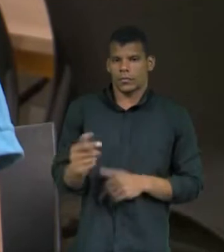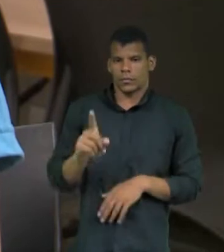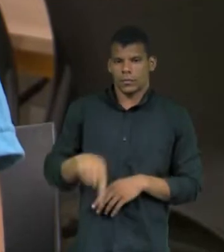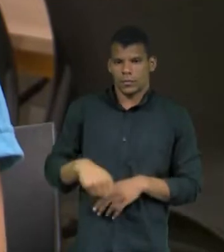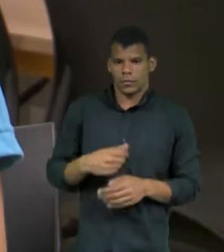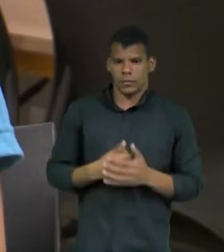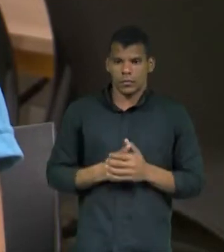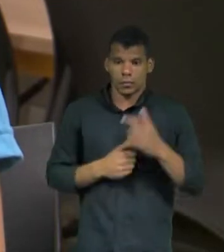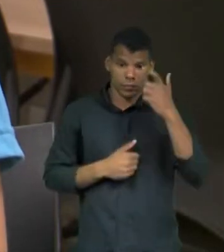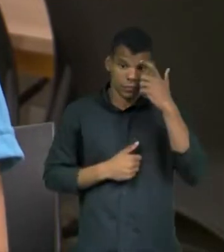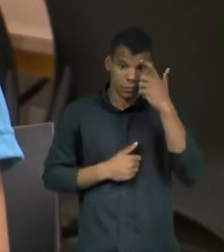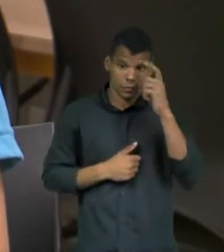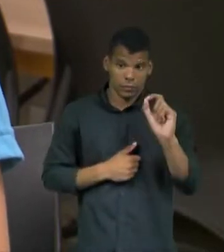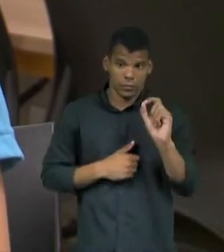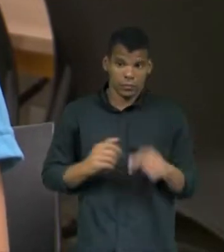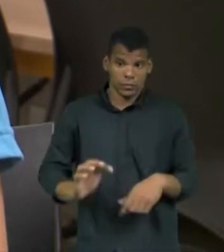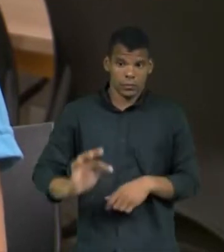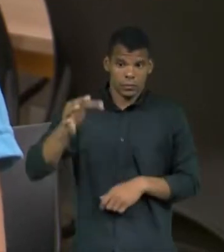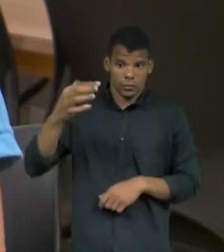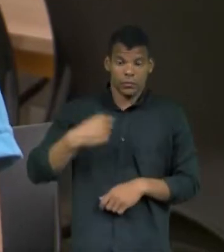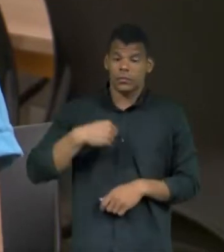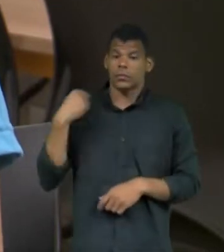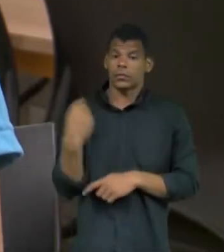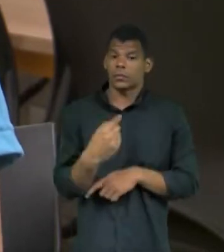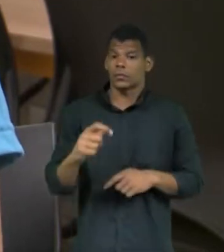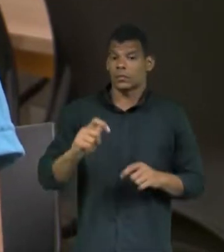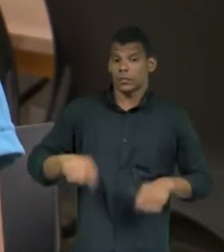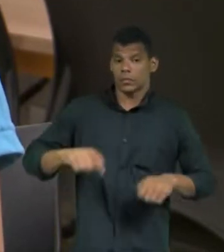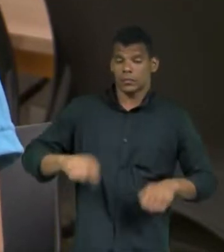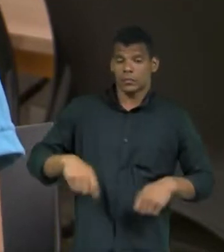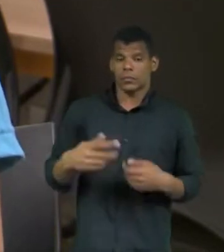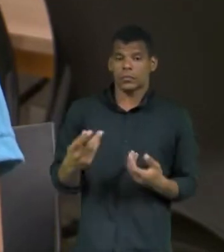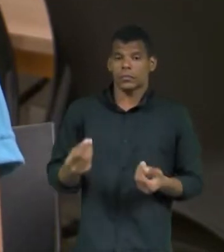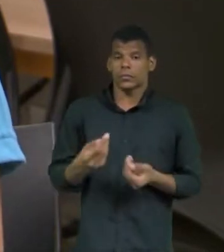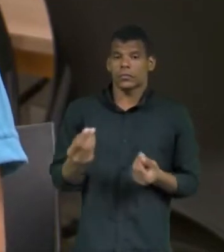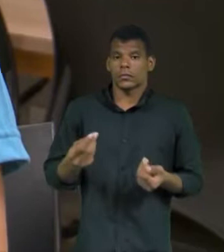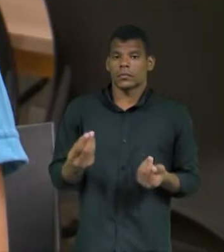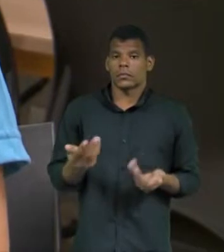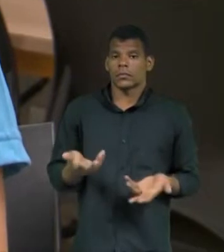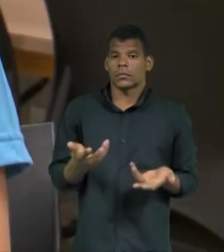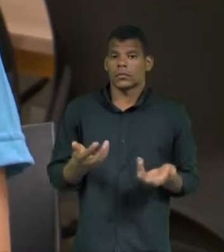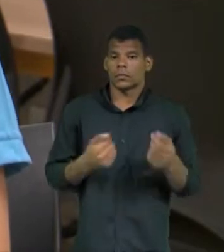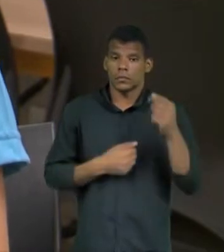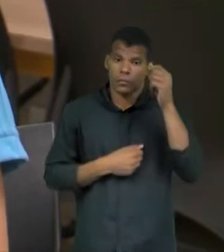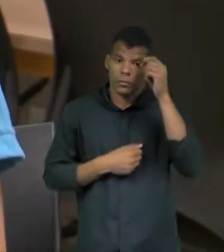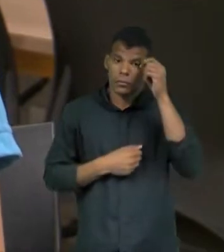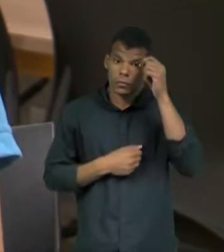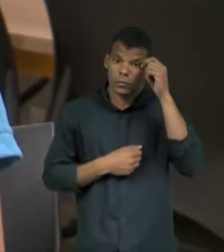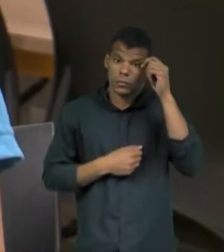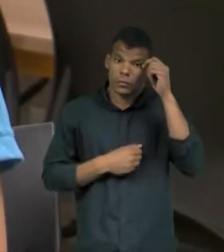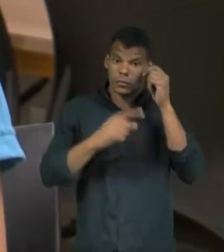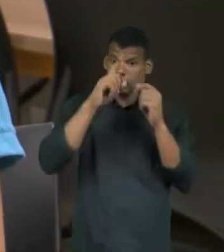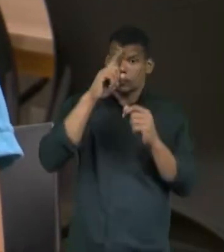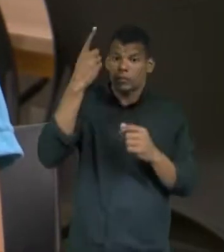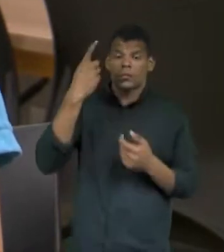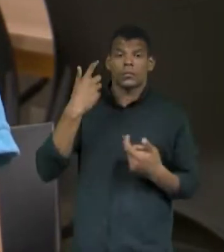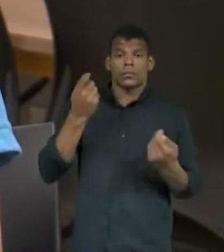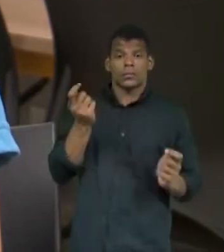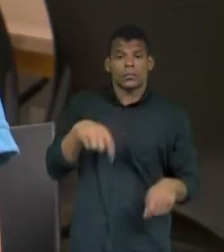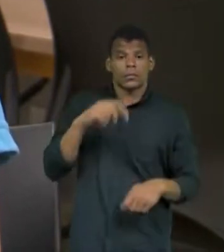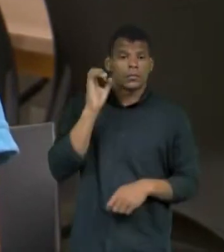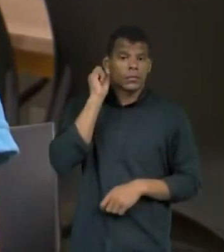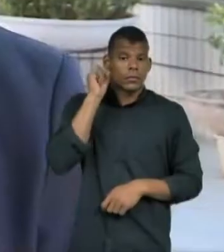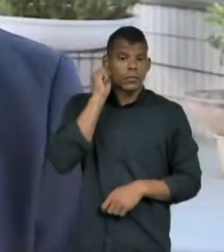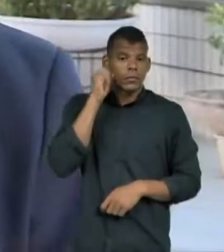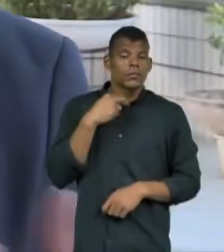num futuro onde nós pudéssemos, sabe, ter as nossas ideias ouvidas, ter a nossa voz, nosso